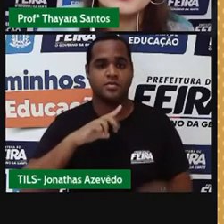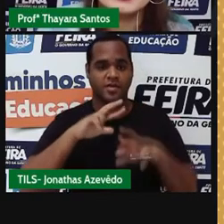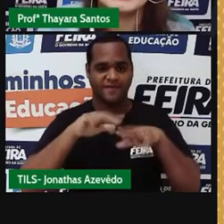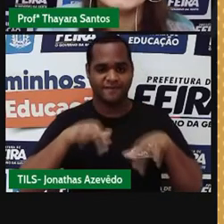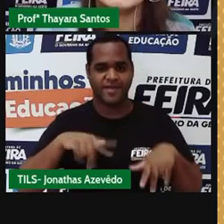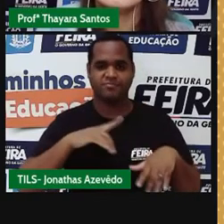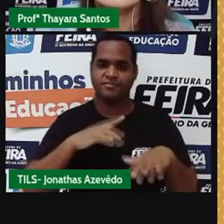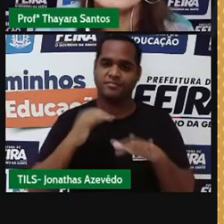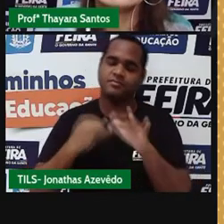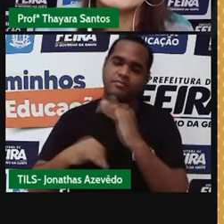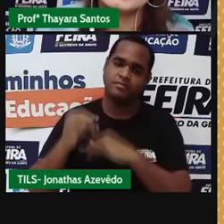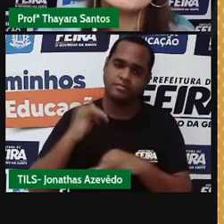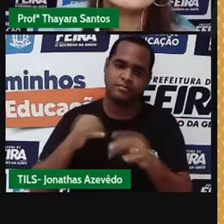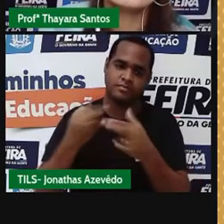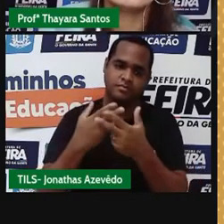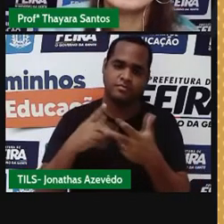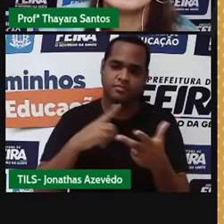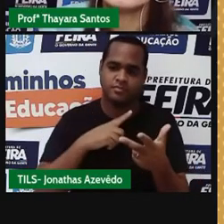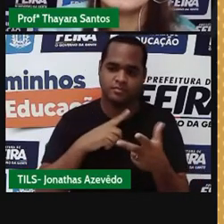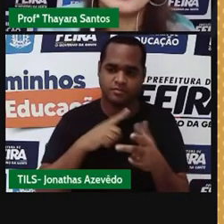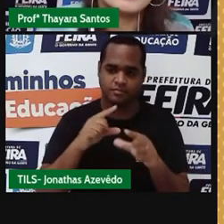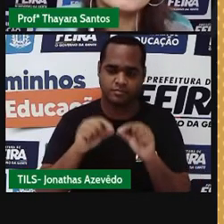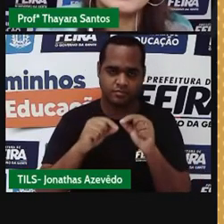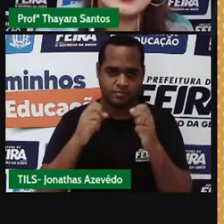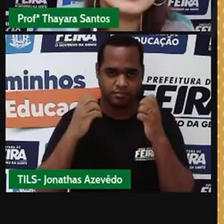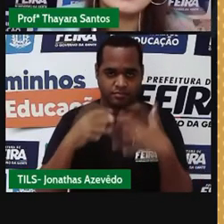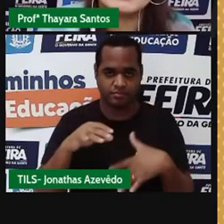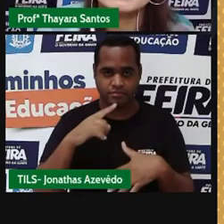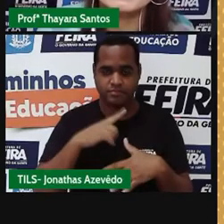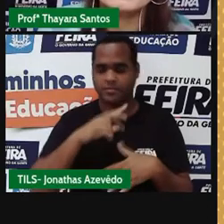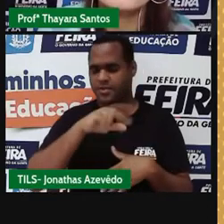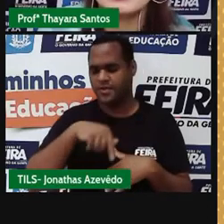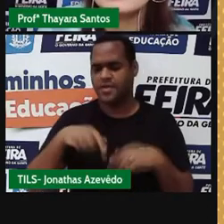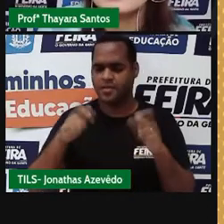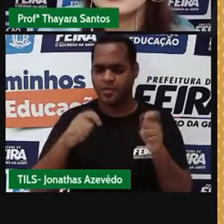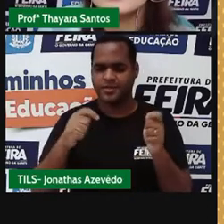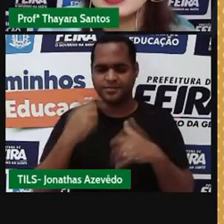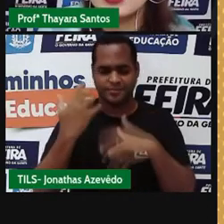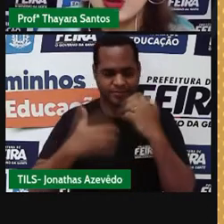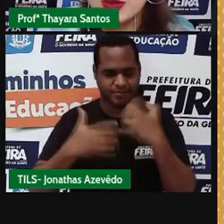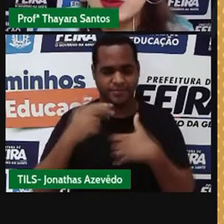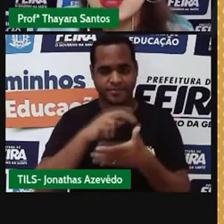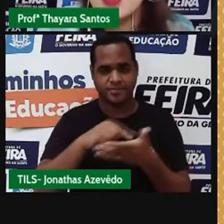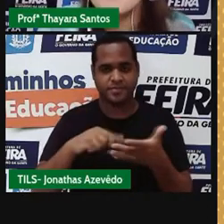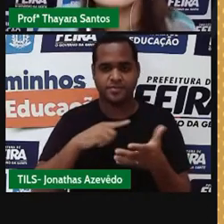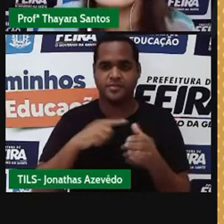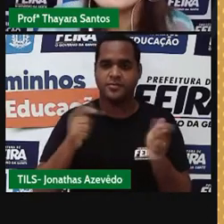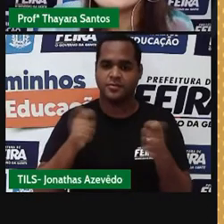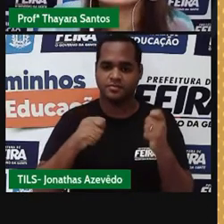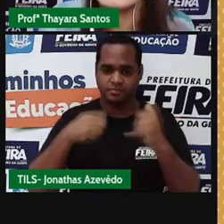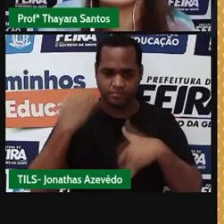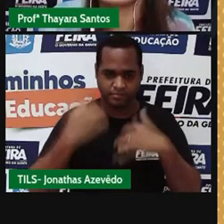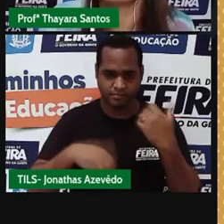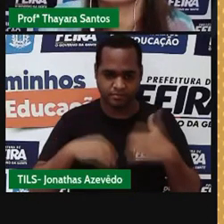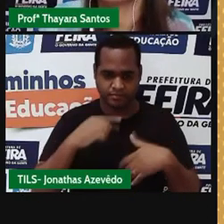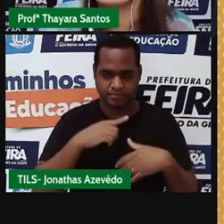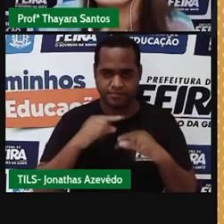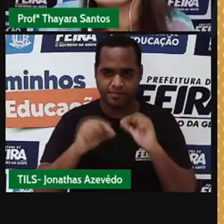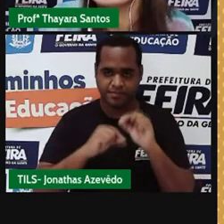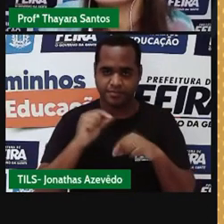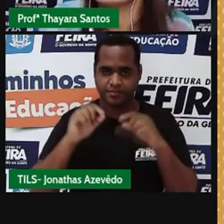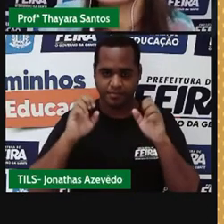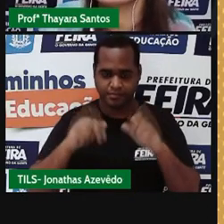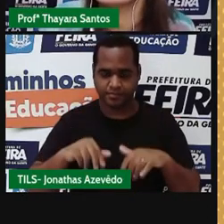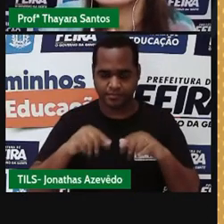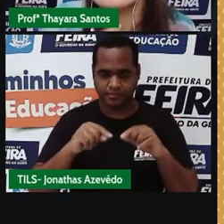químicos. E, portanto, eles apresentam diferentes números atômicos. Mas, apresentam